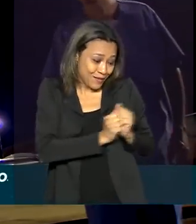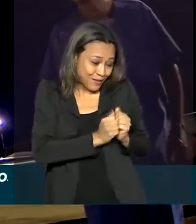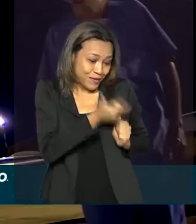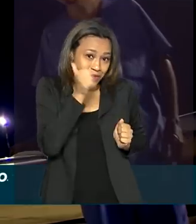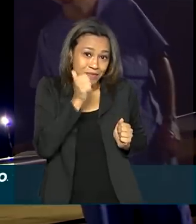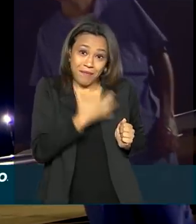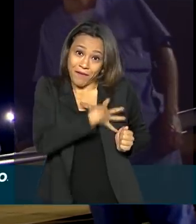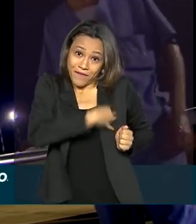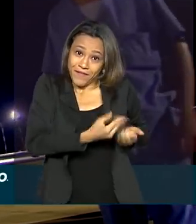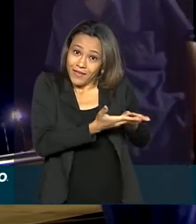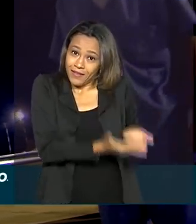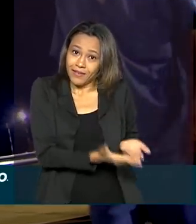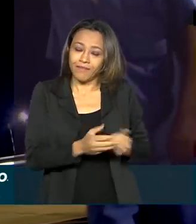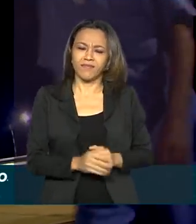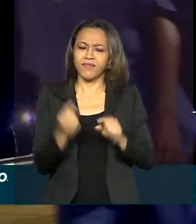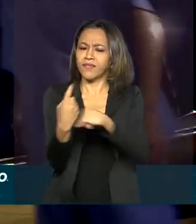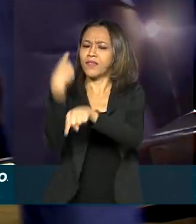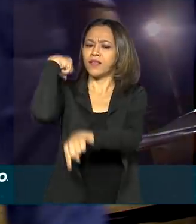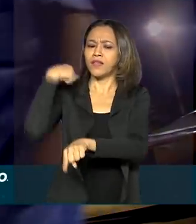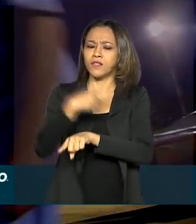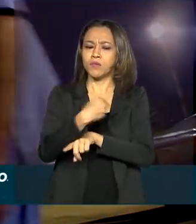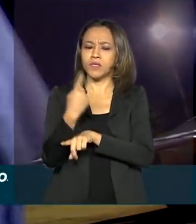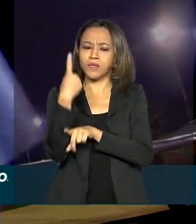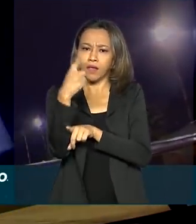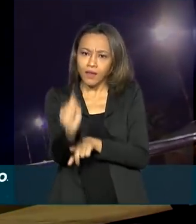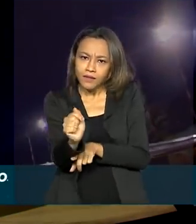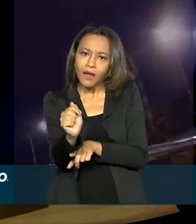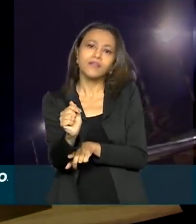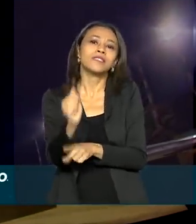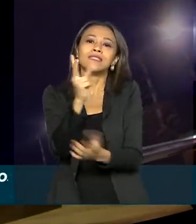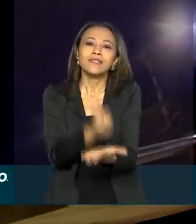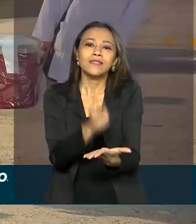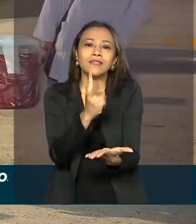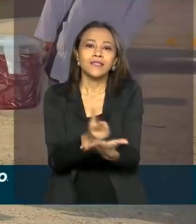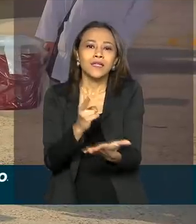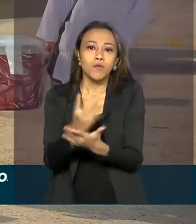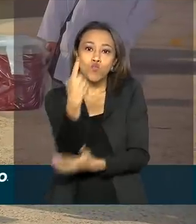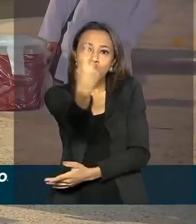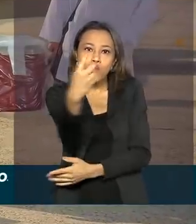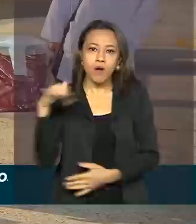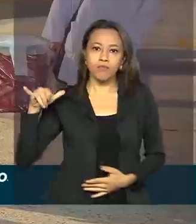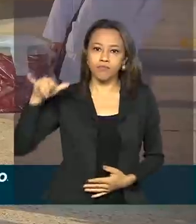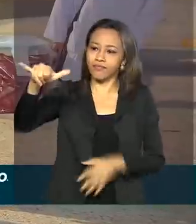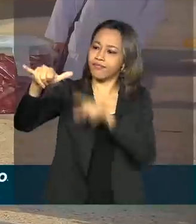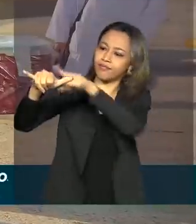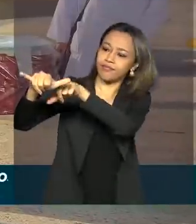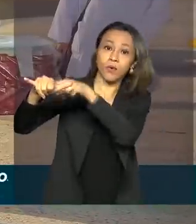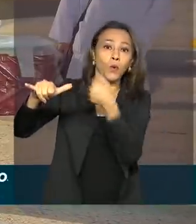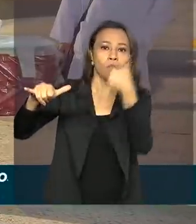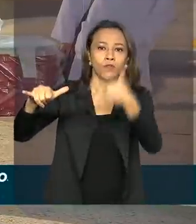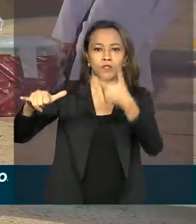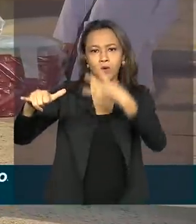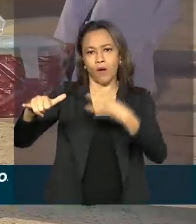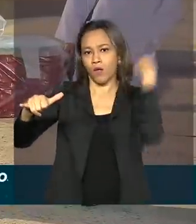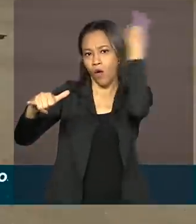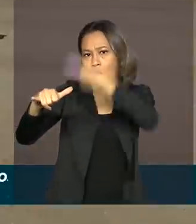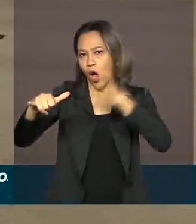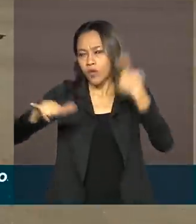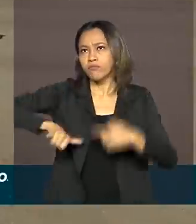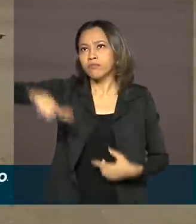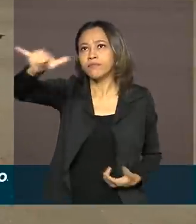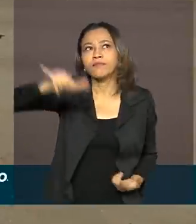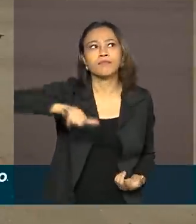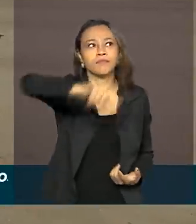Desde 2017, a FAB passou a disponibilizar exclusivamente uma aeronave 24 horas por dia